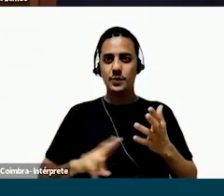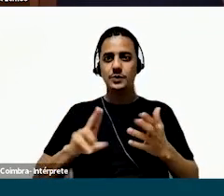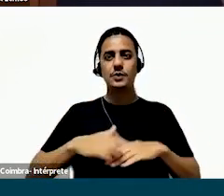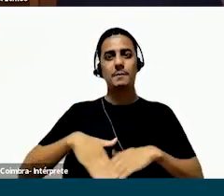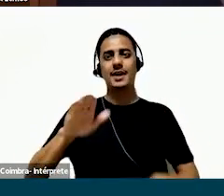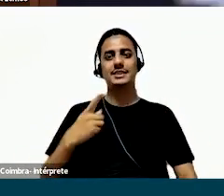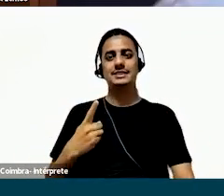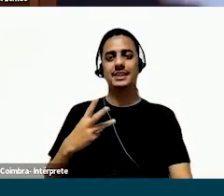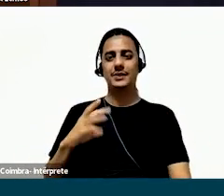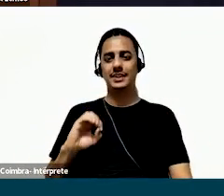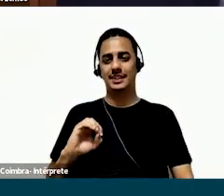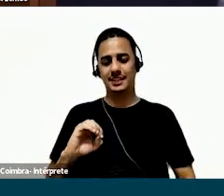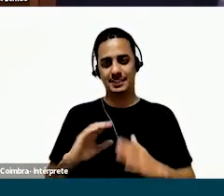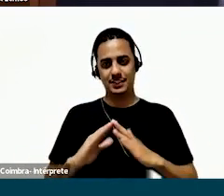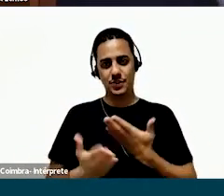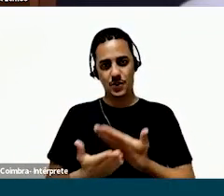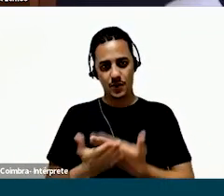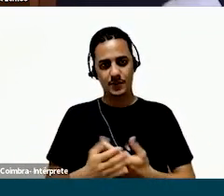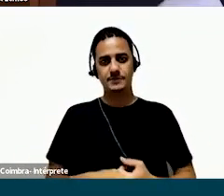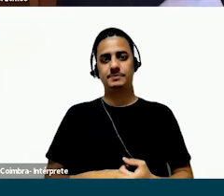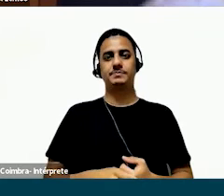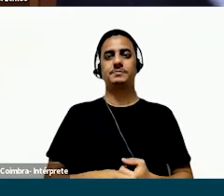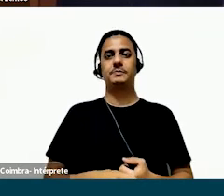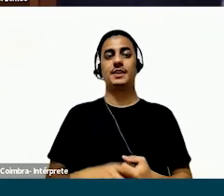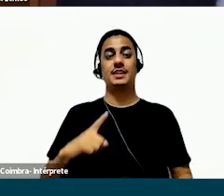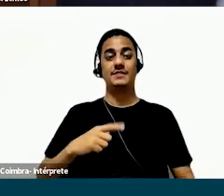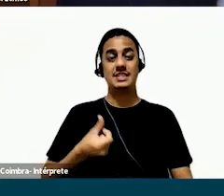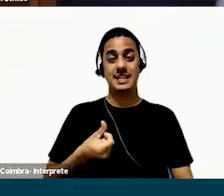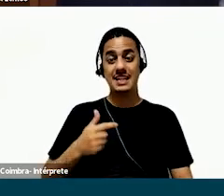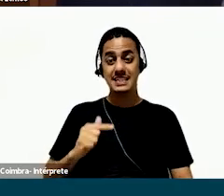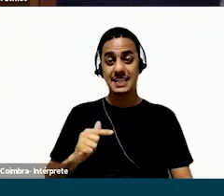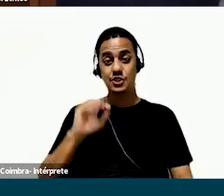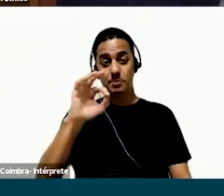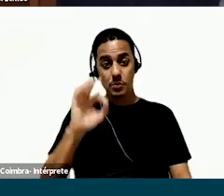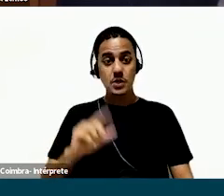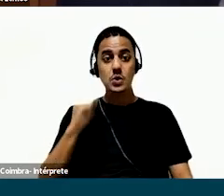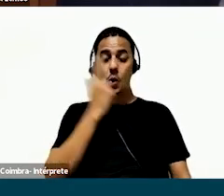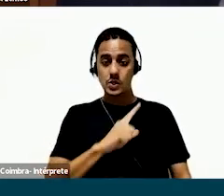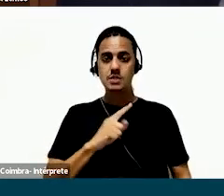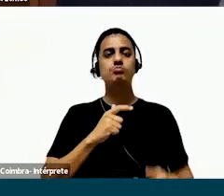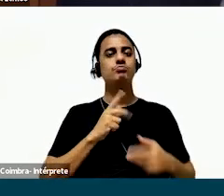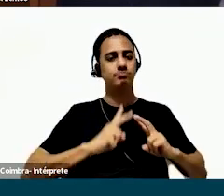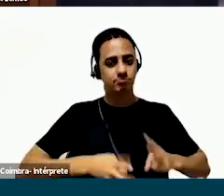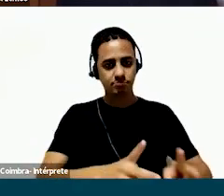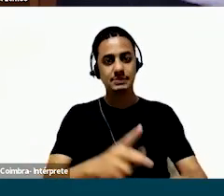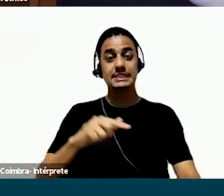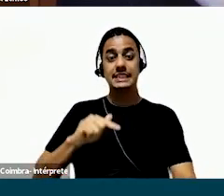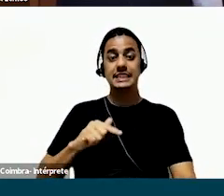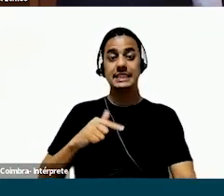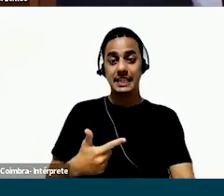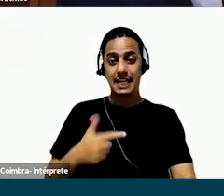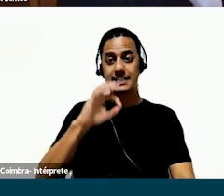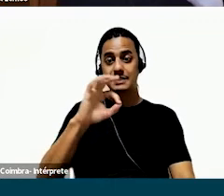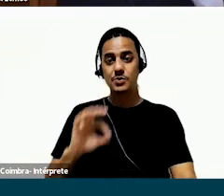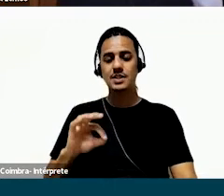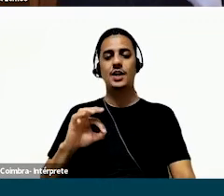depois de pronta, essa solução foi usada por mais de 130 escolas, a gente teve uma taxa muito legal de ativação de 67%, e a gente também